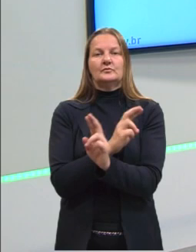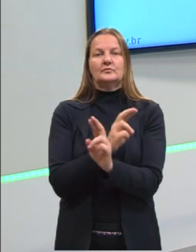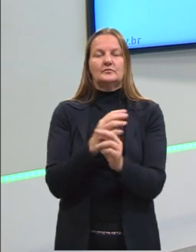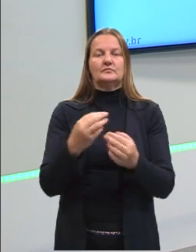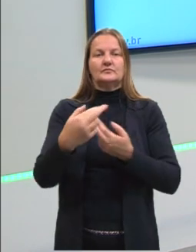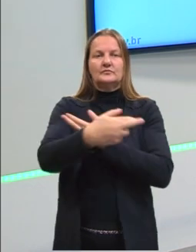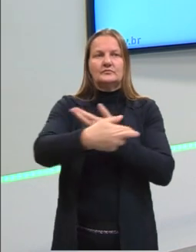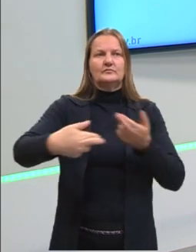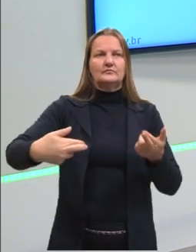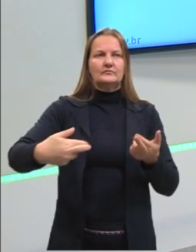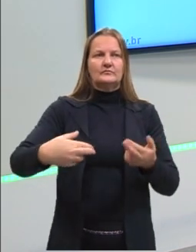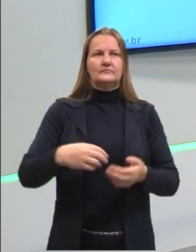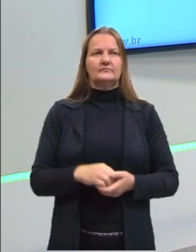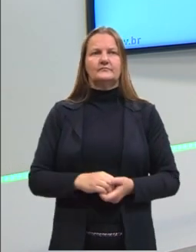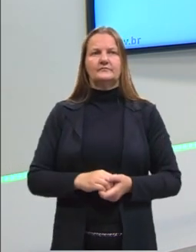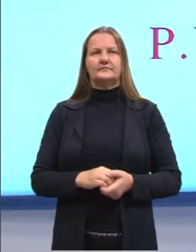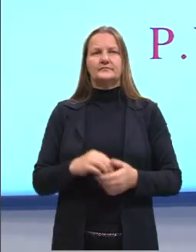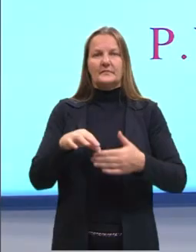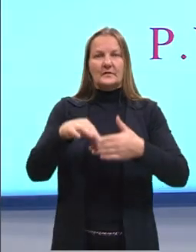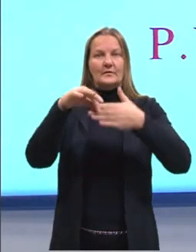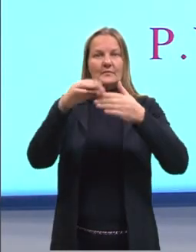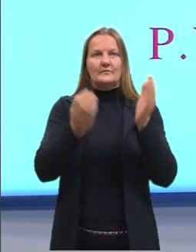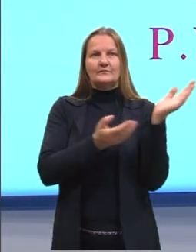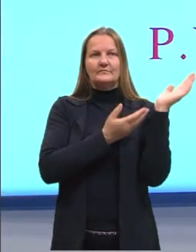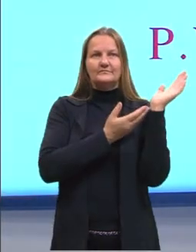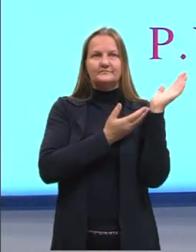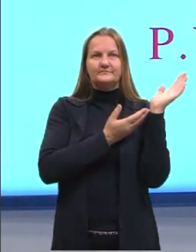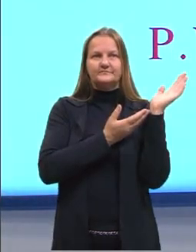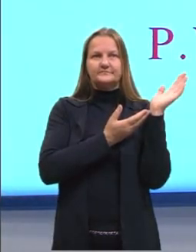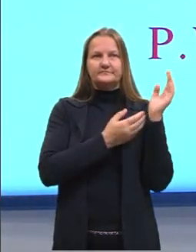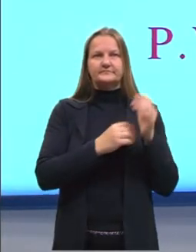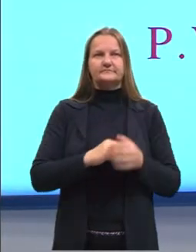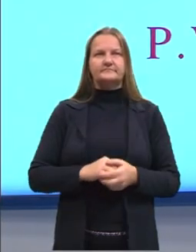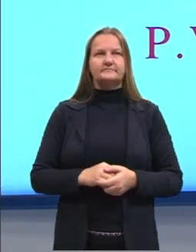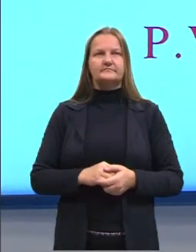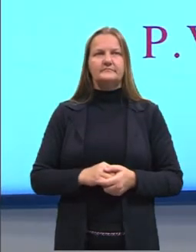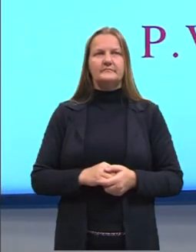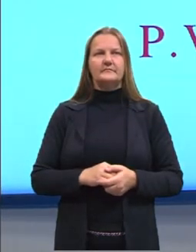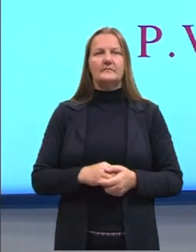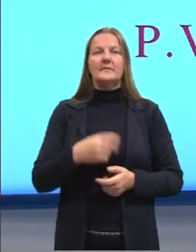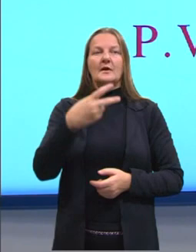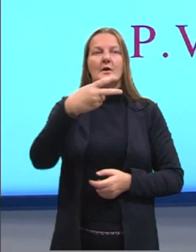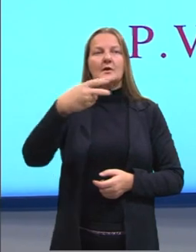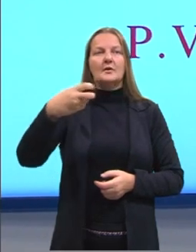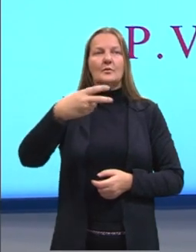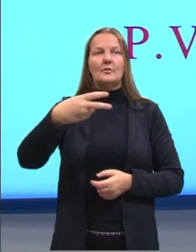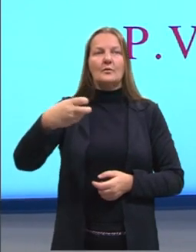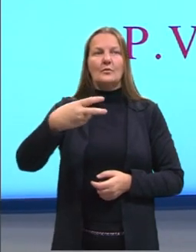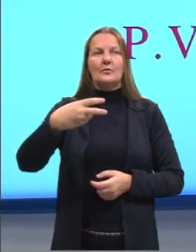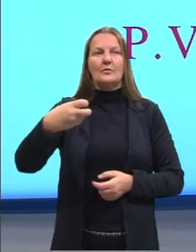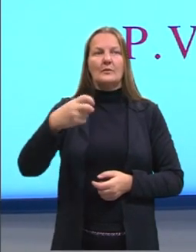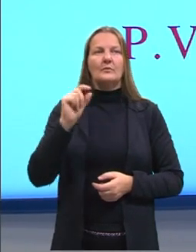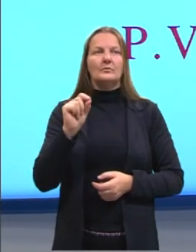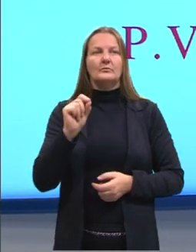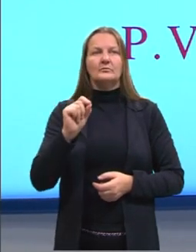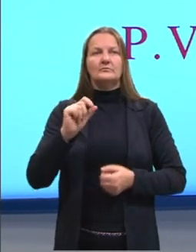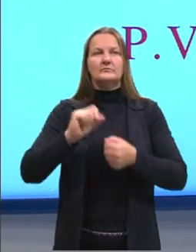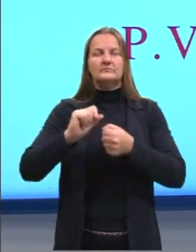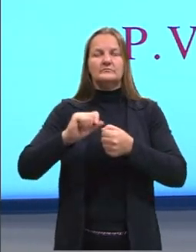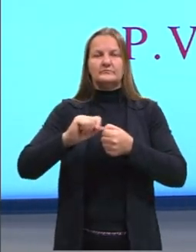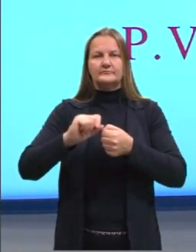Aqui eu já deixei destacado. Bom, então a gente tem uma igualdade aqui. O que a gente faz?